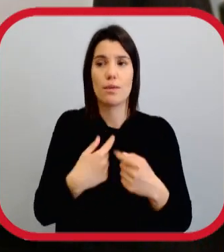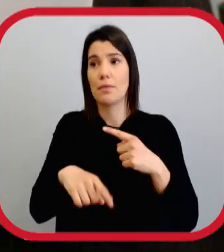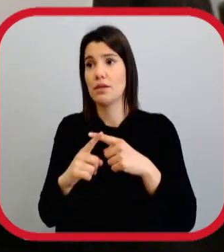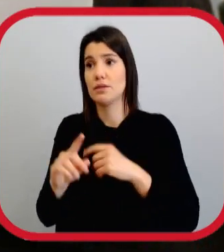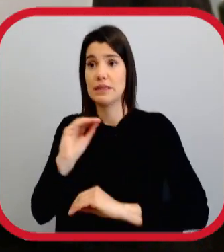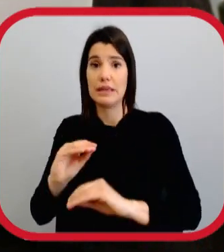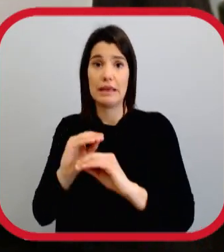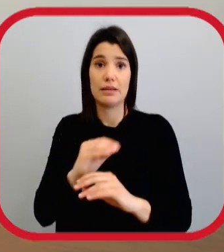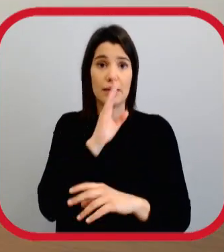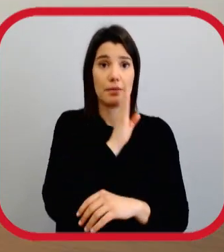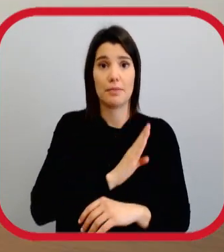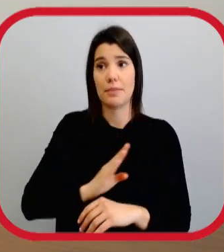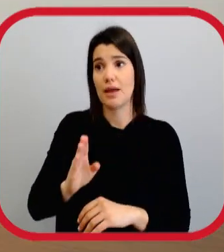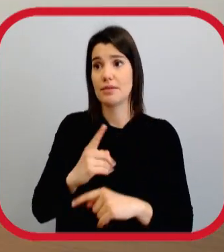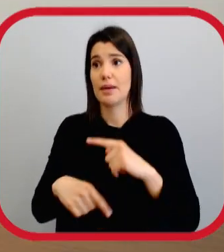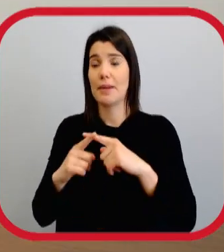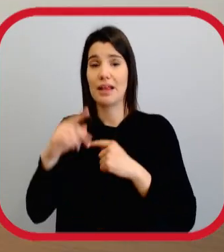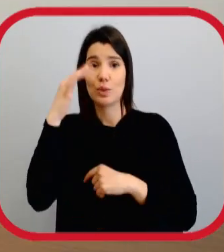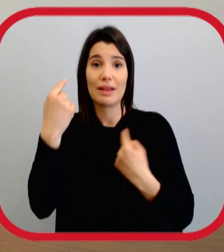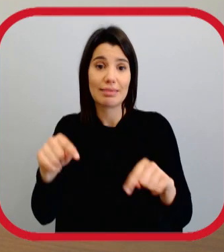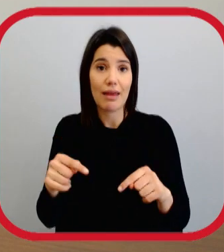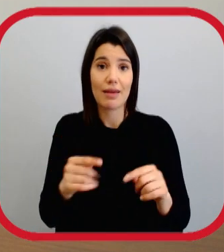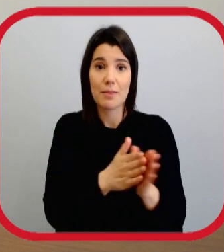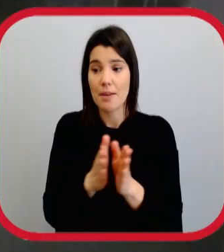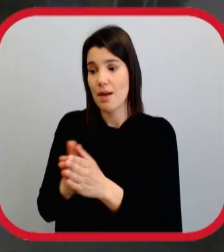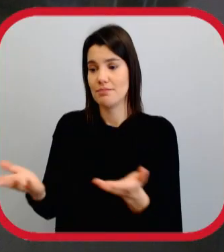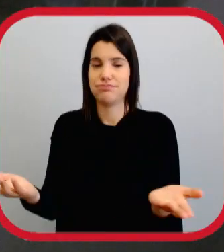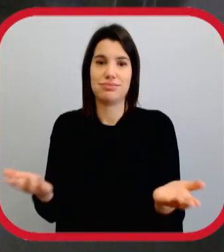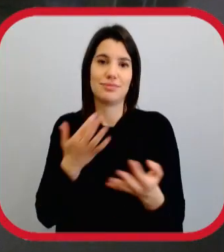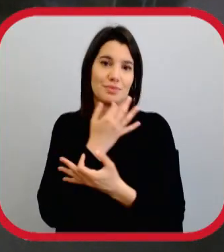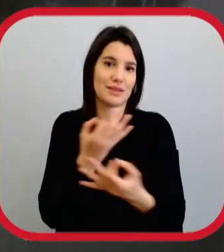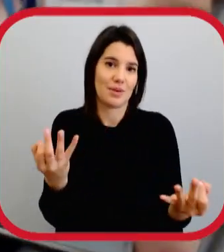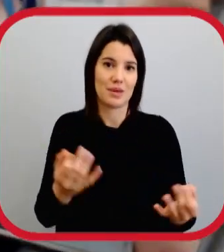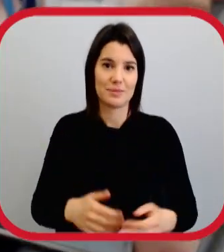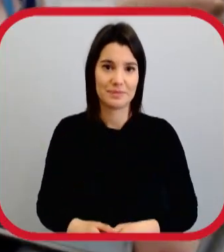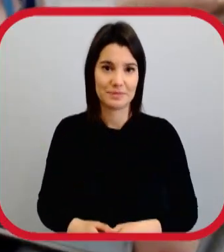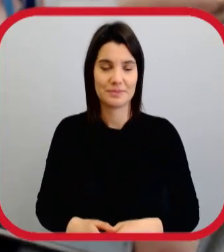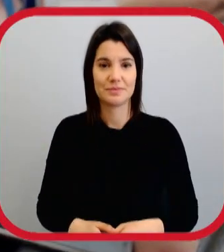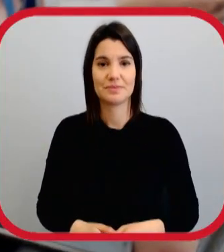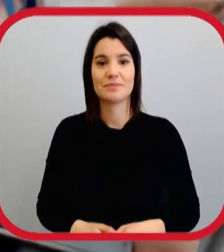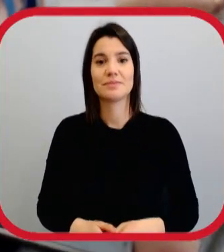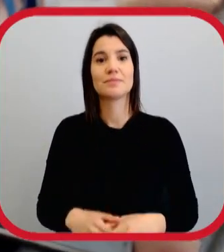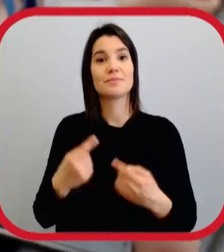alunos muito bons e um ensino que alia a prática com a teoria, é incrível, é talento.